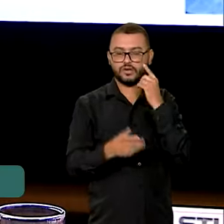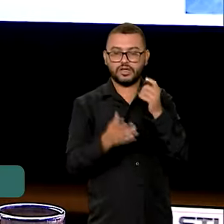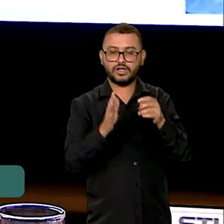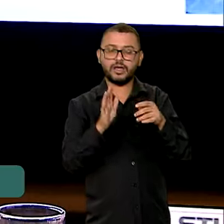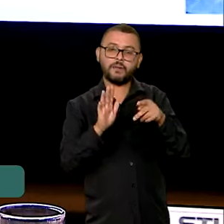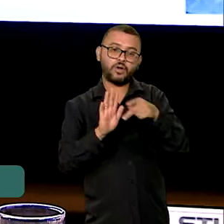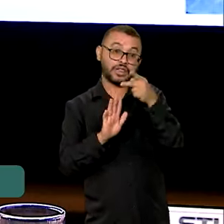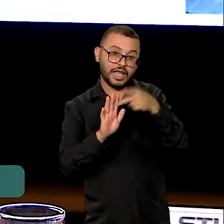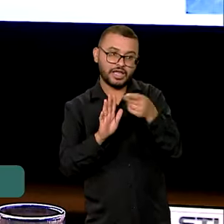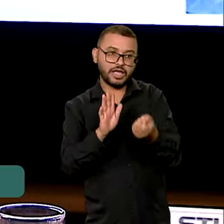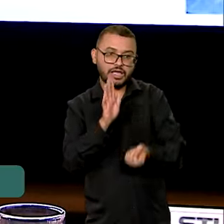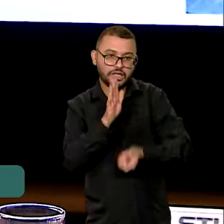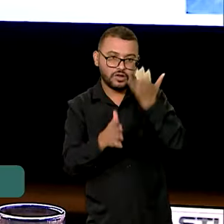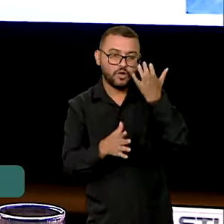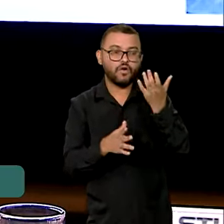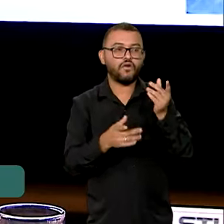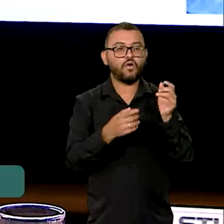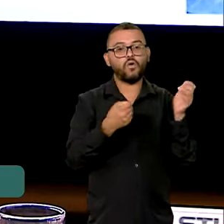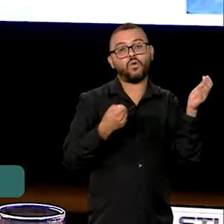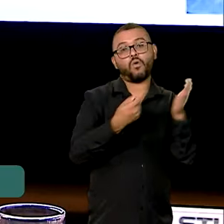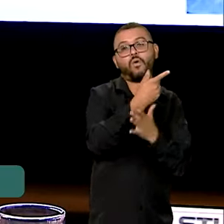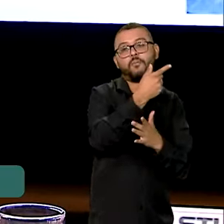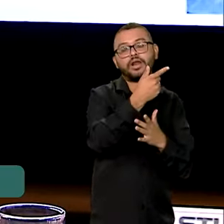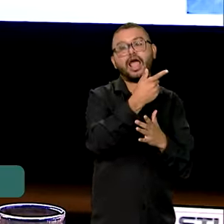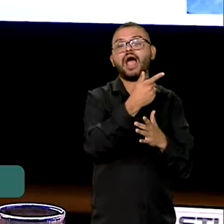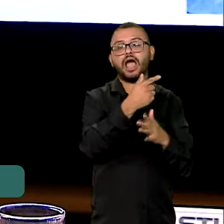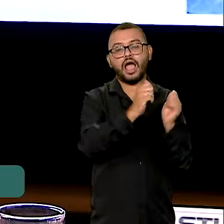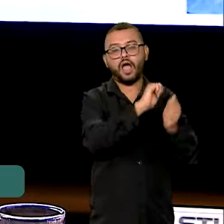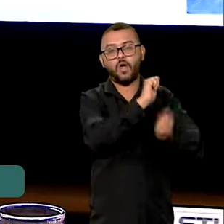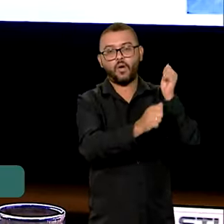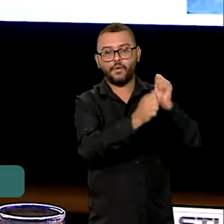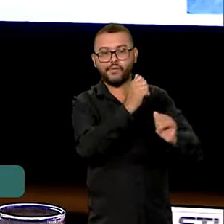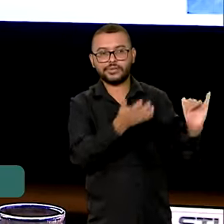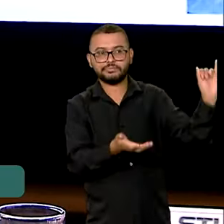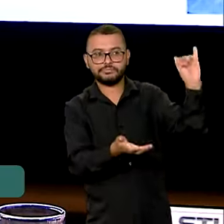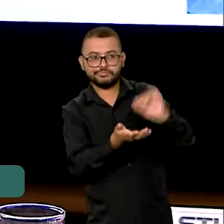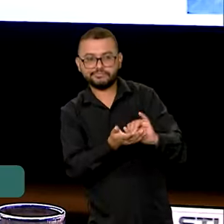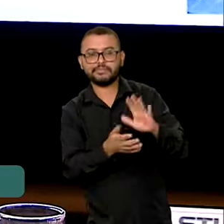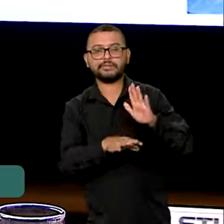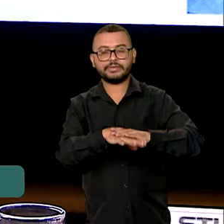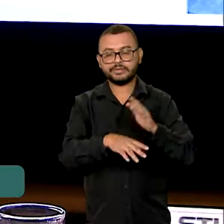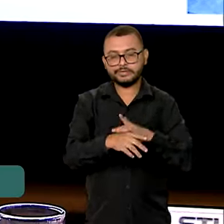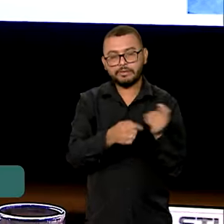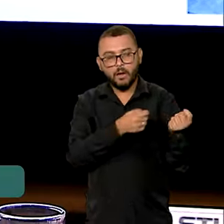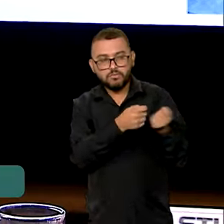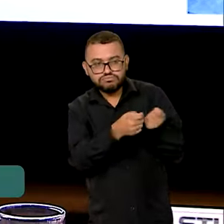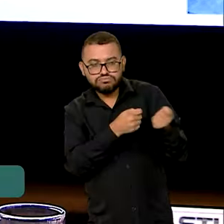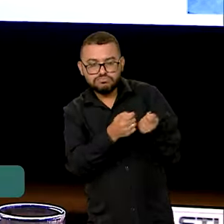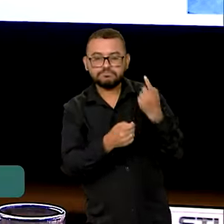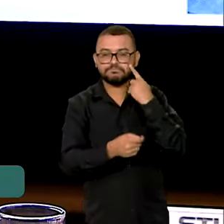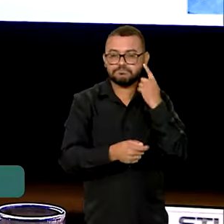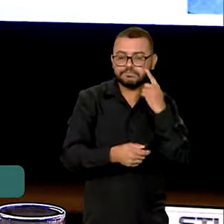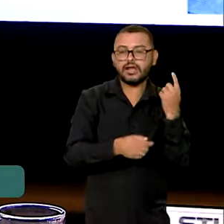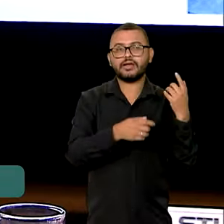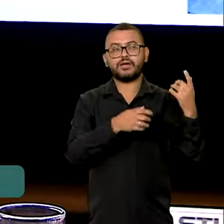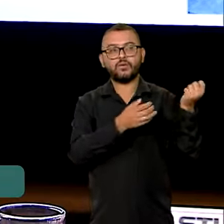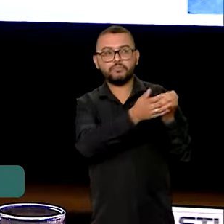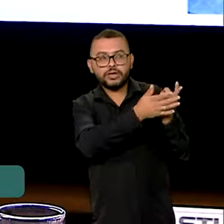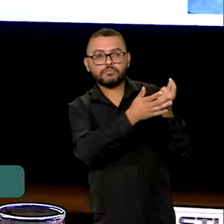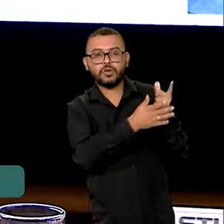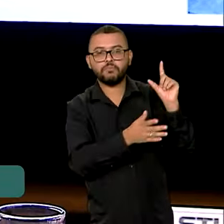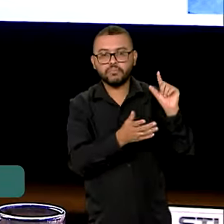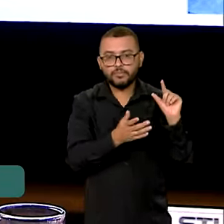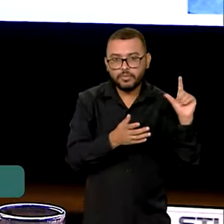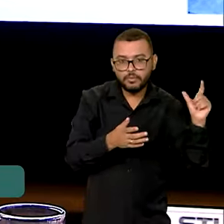publicada ontem. Hoje deve sair o edital de compra. E nós vamos, gradativamente, controlando essa compra, abastecendo o mercado, mantendo o preço